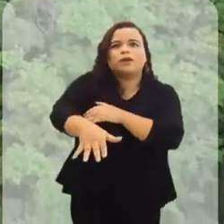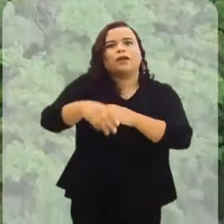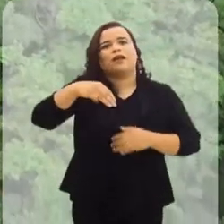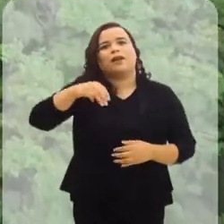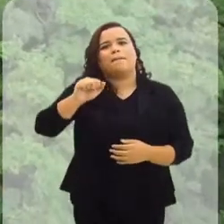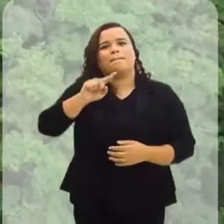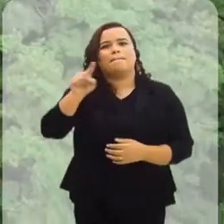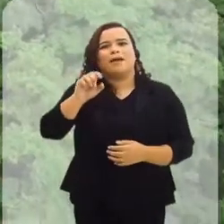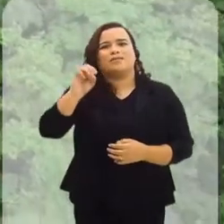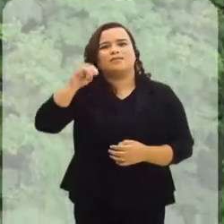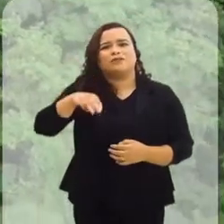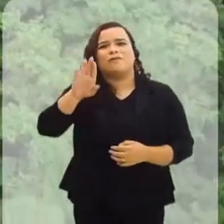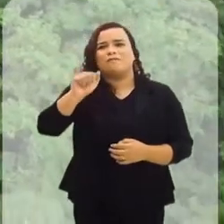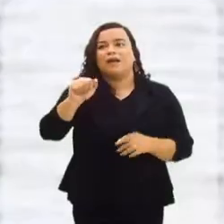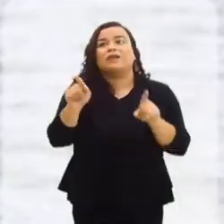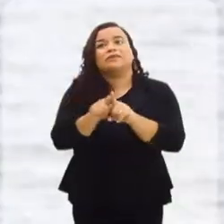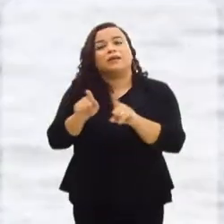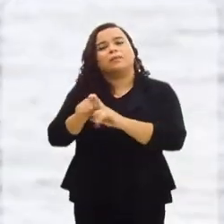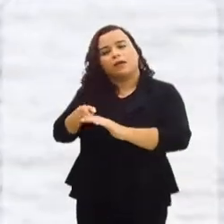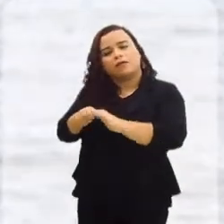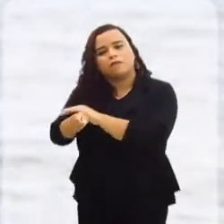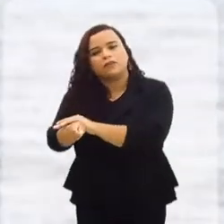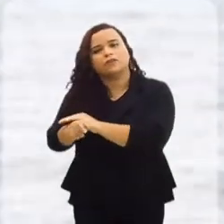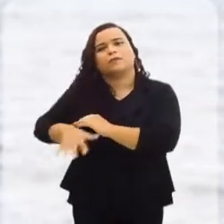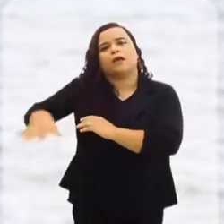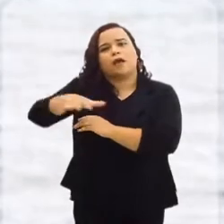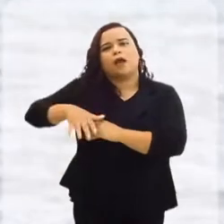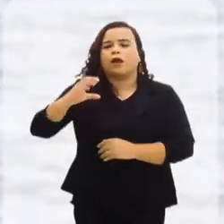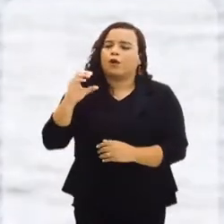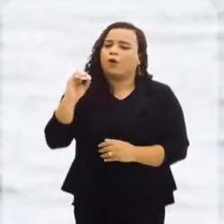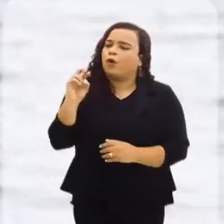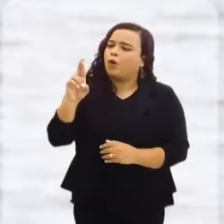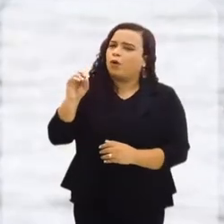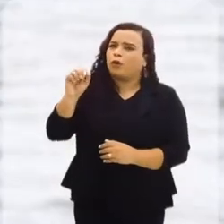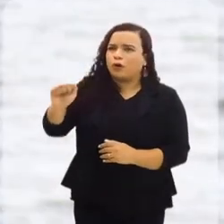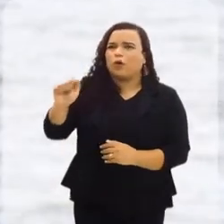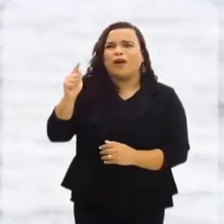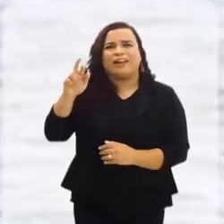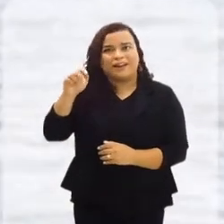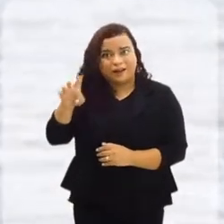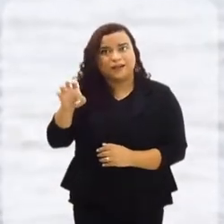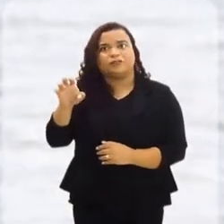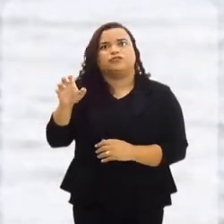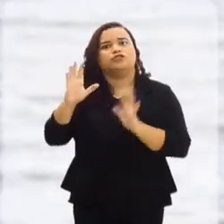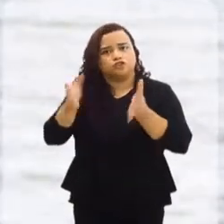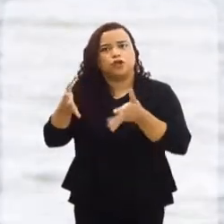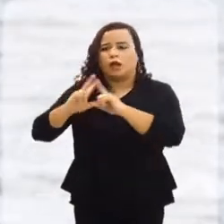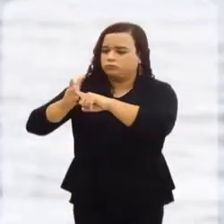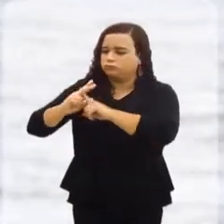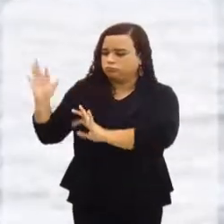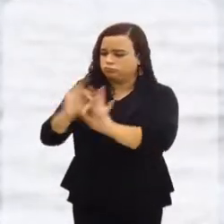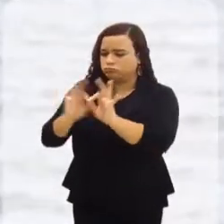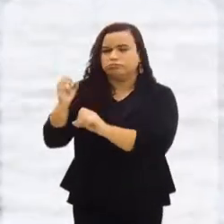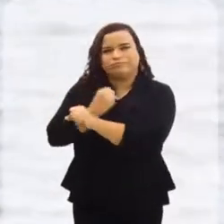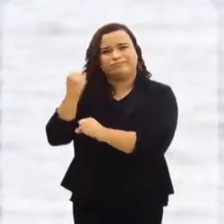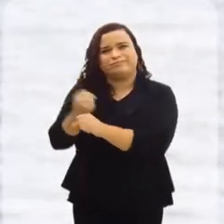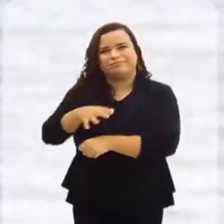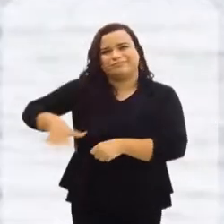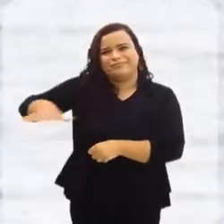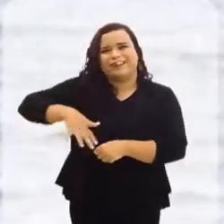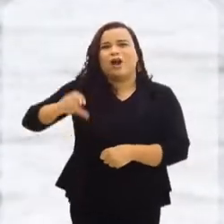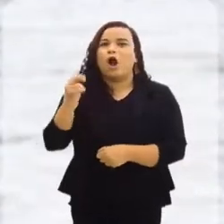nas cachoeiras do Mazomba. E assim como esse investimento na nossa orla de Coroa Grande, com a revitalização da orla, que já está sendo feita,